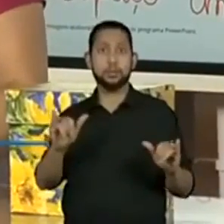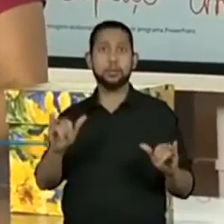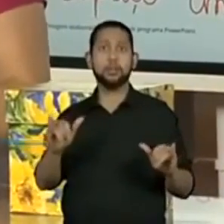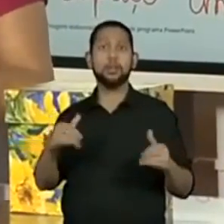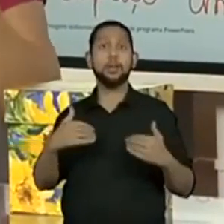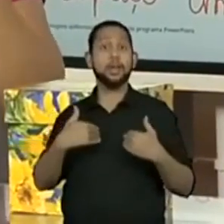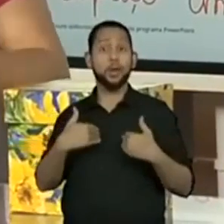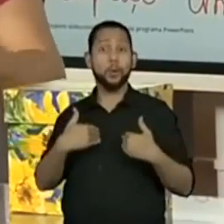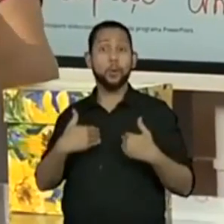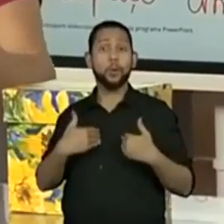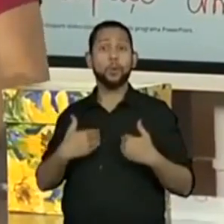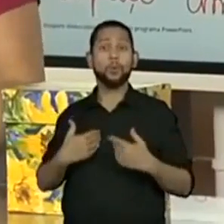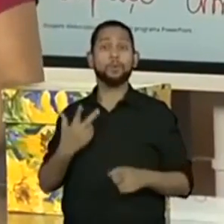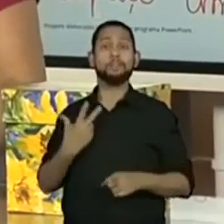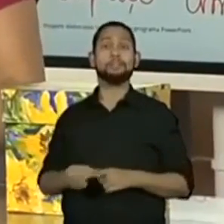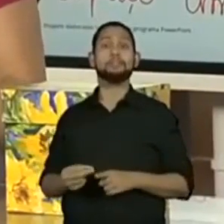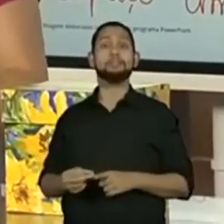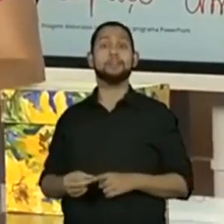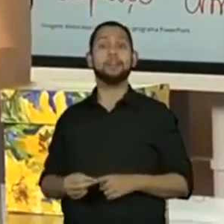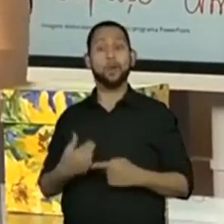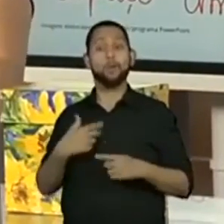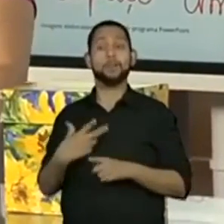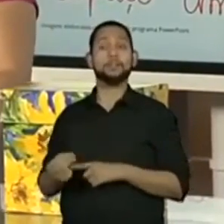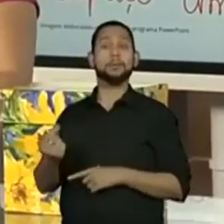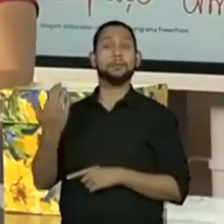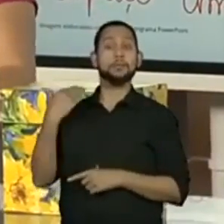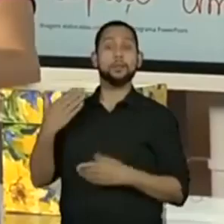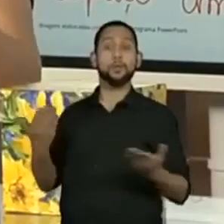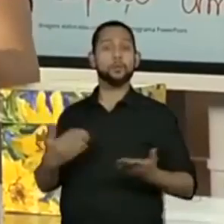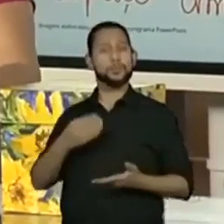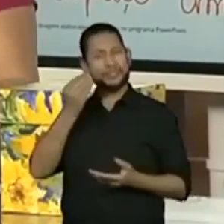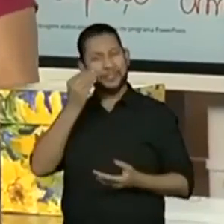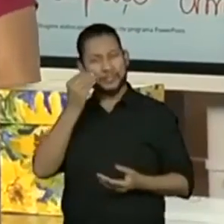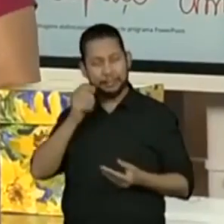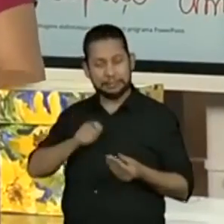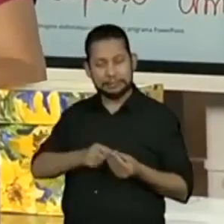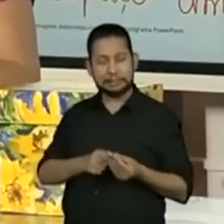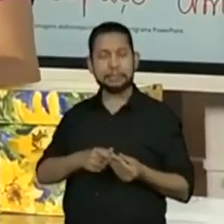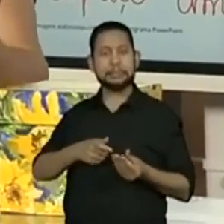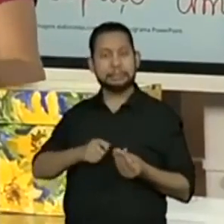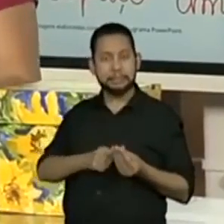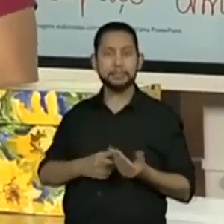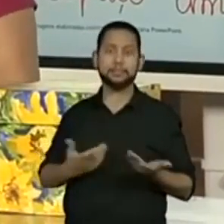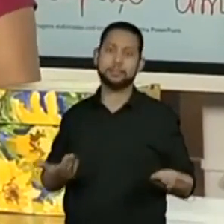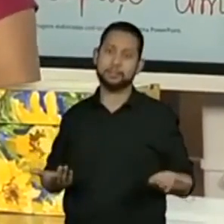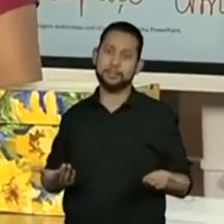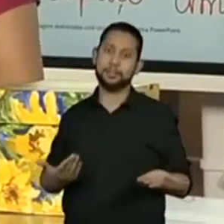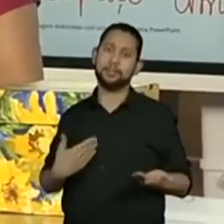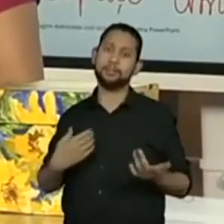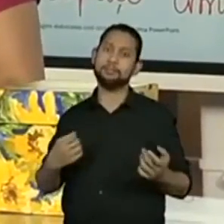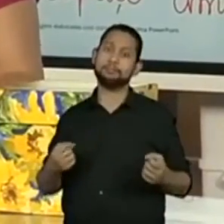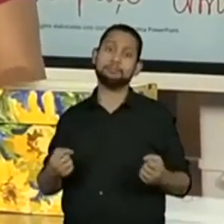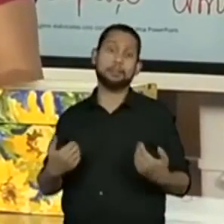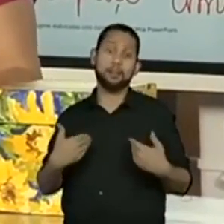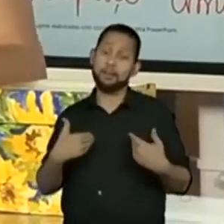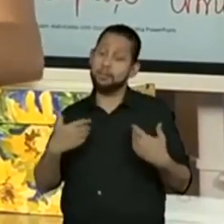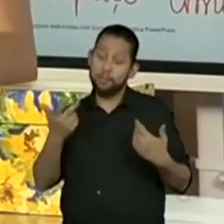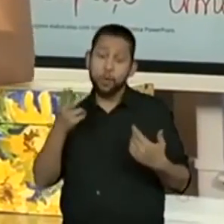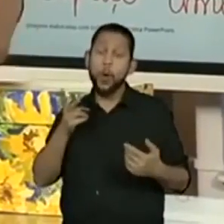continuar com a minha invencibilidade. Não vou tentar abrir, porque se eu não conseguir, quebrei, né?